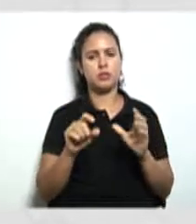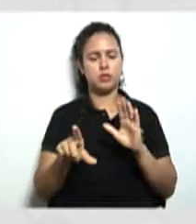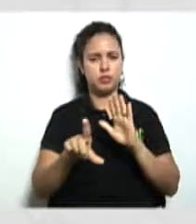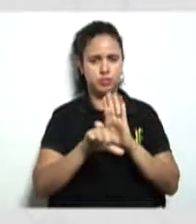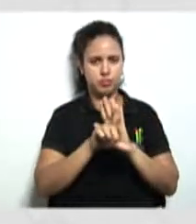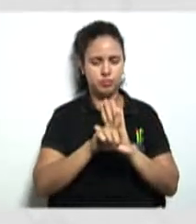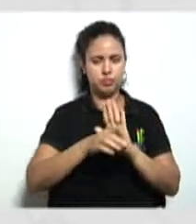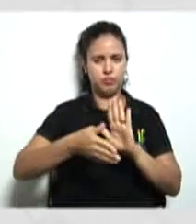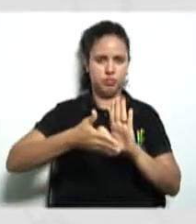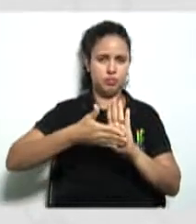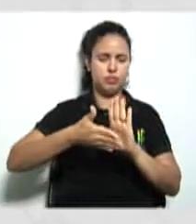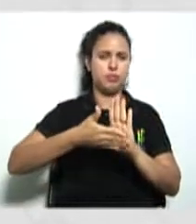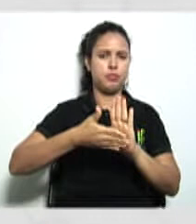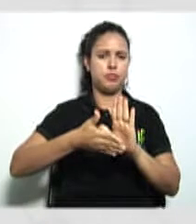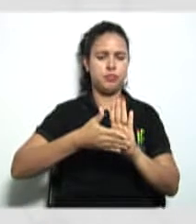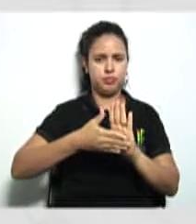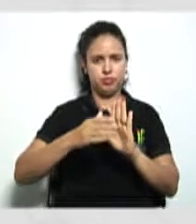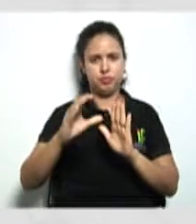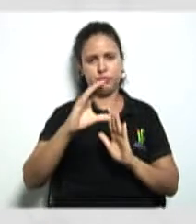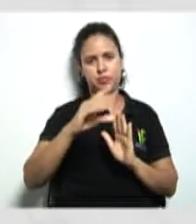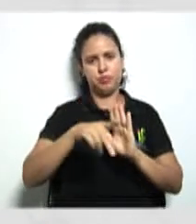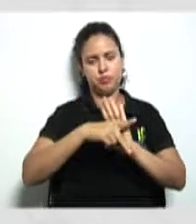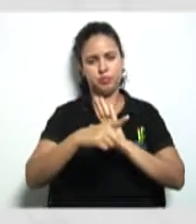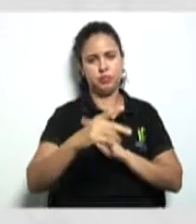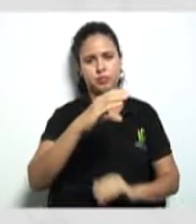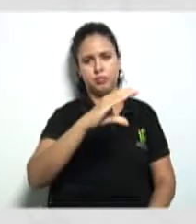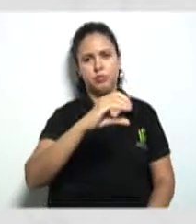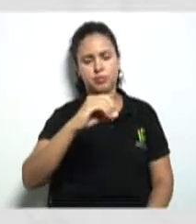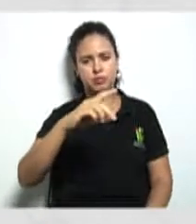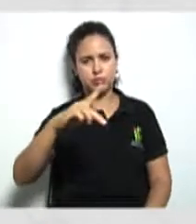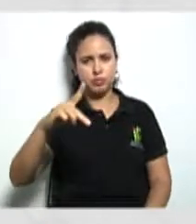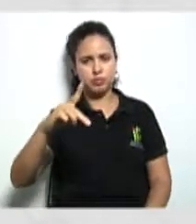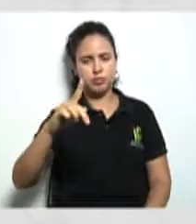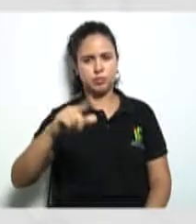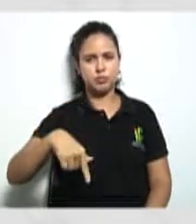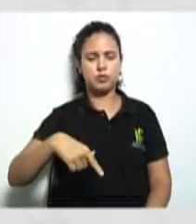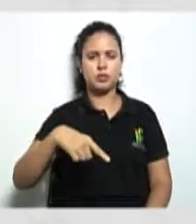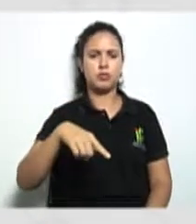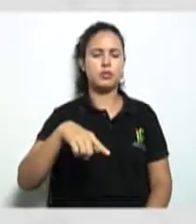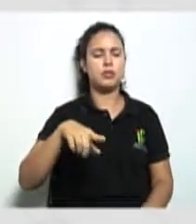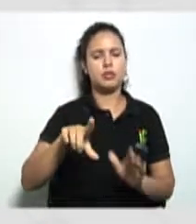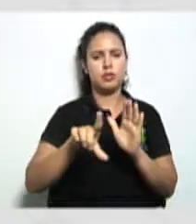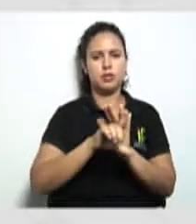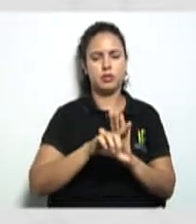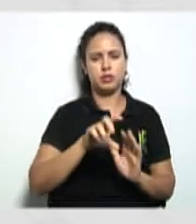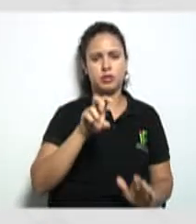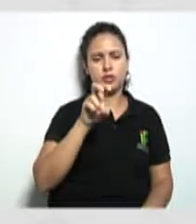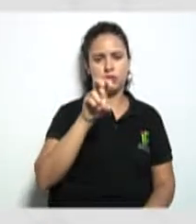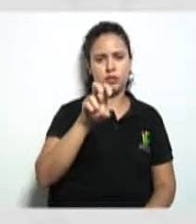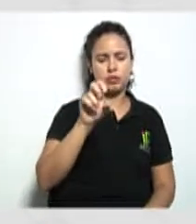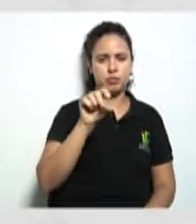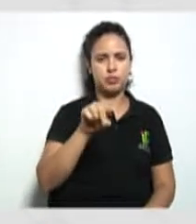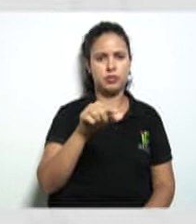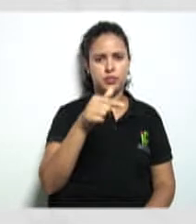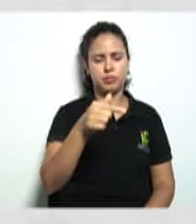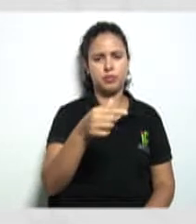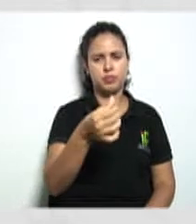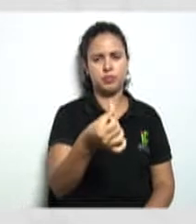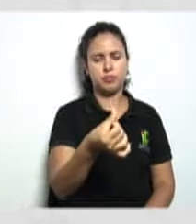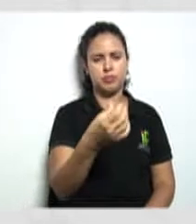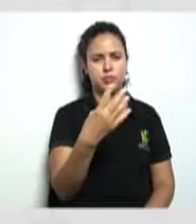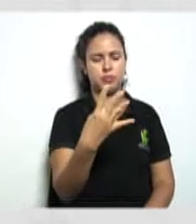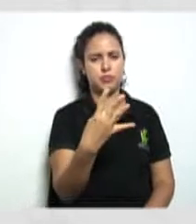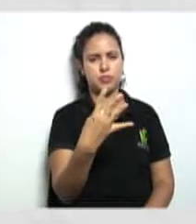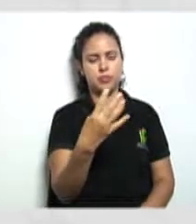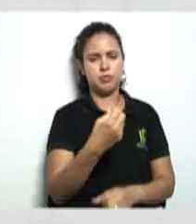lei das cooperativas. que é a lei 5.764 de 16